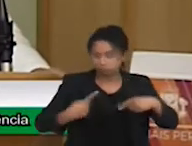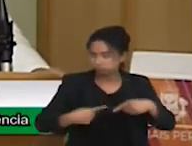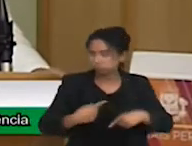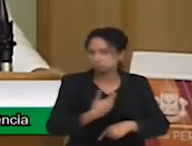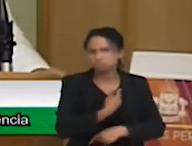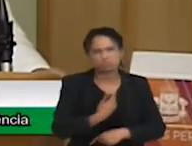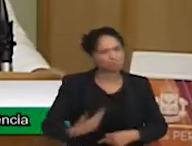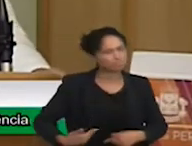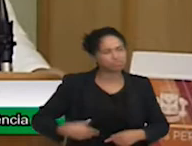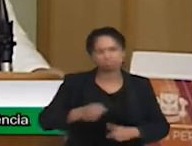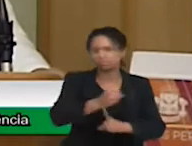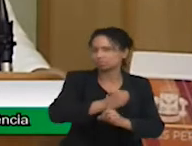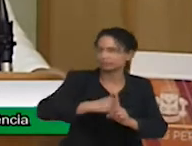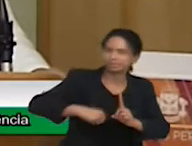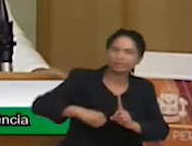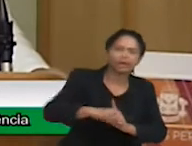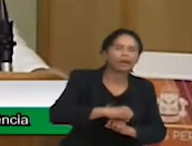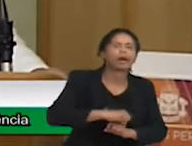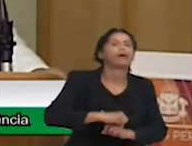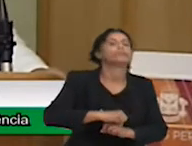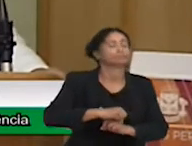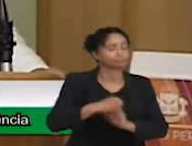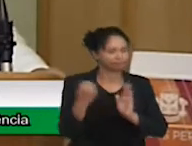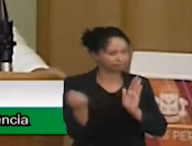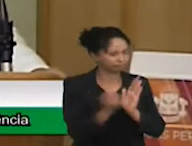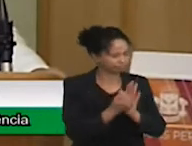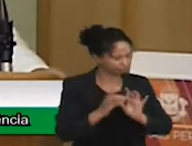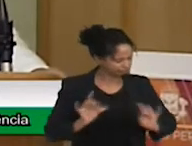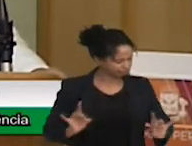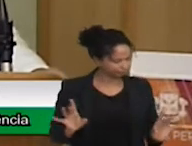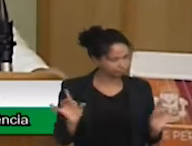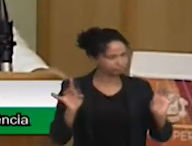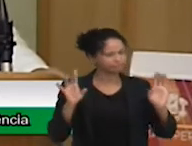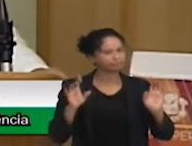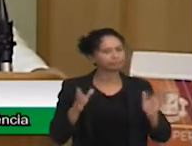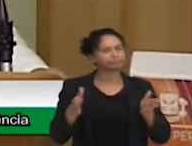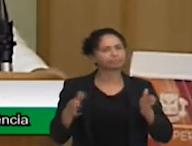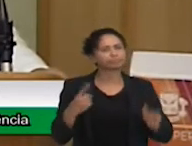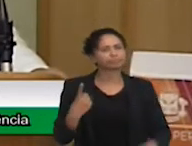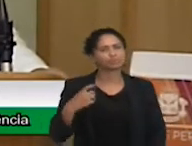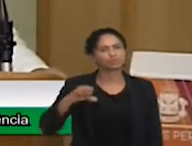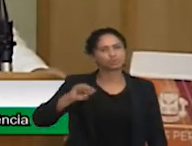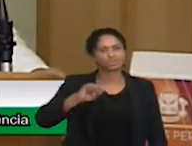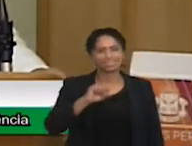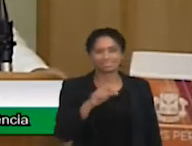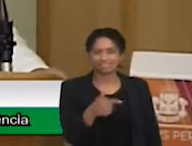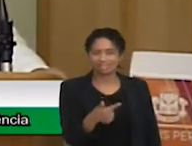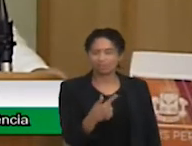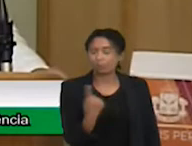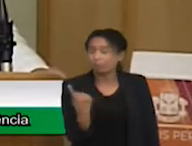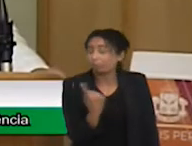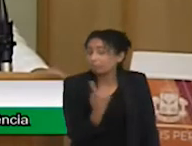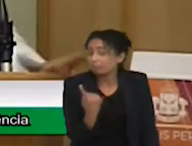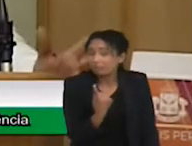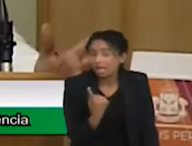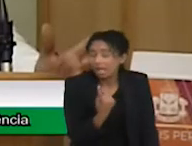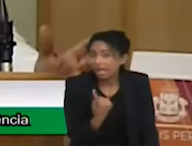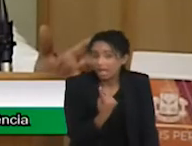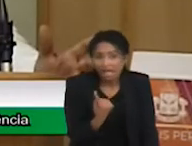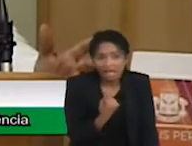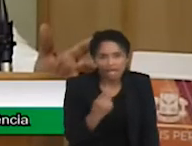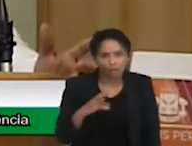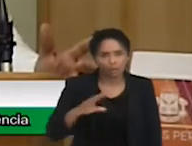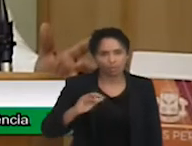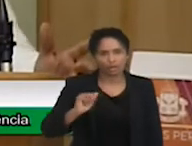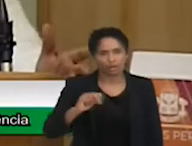política social, e a gente tem, em 1987, nosso primeiro CAPS. A gente critica